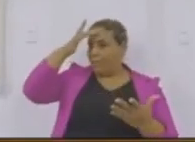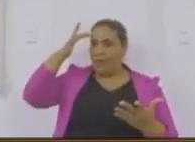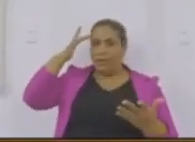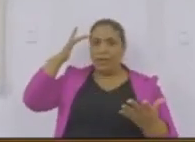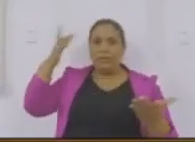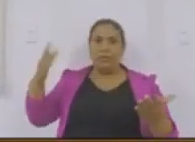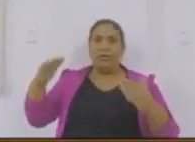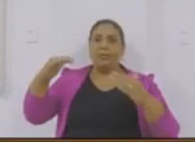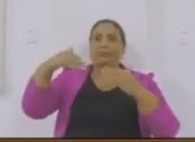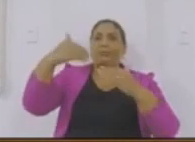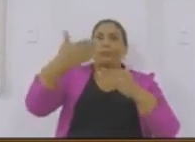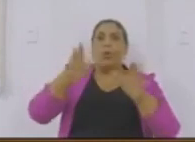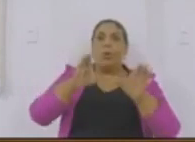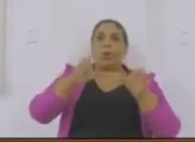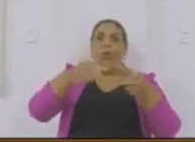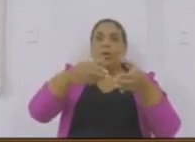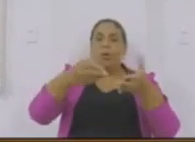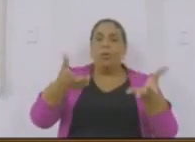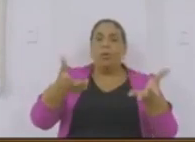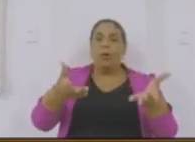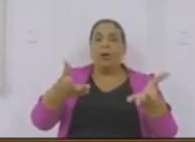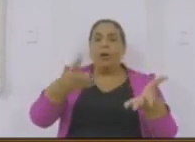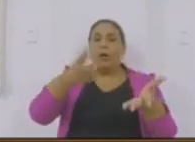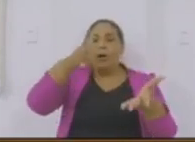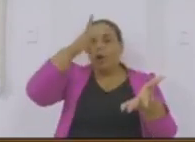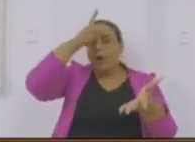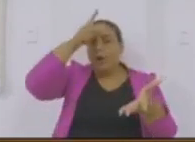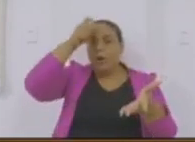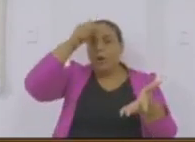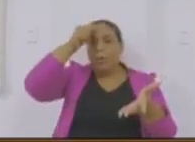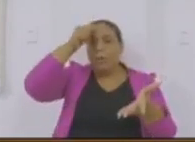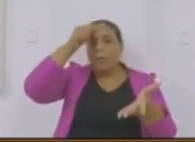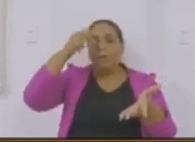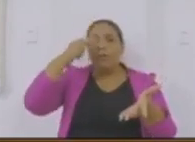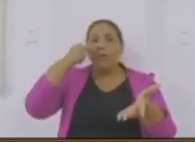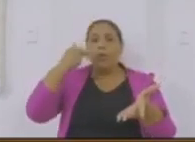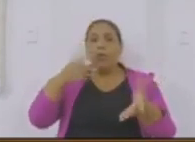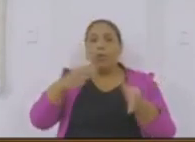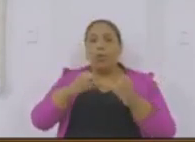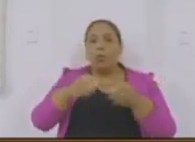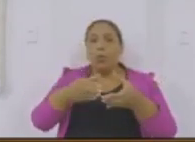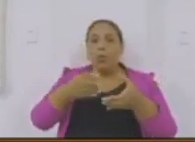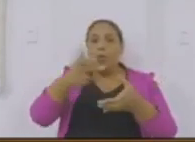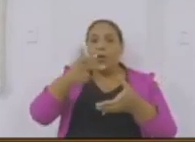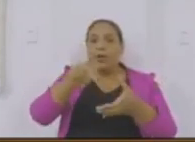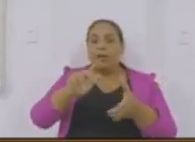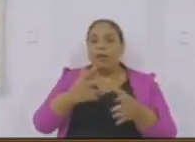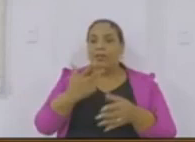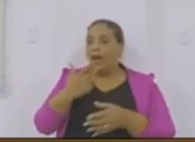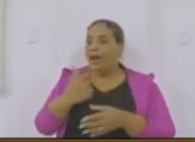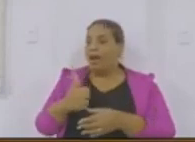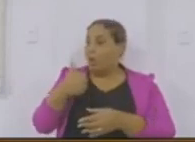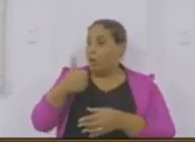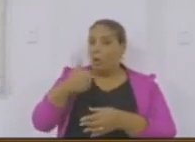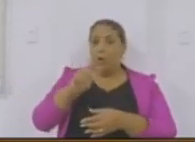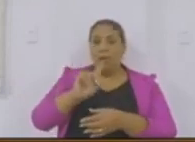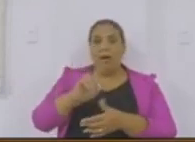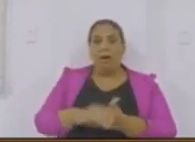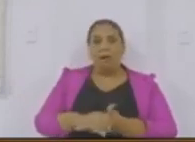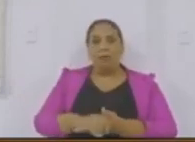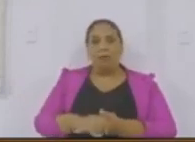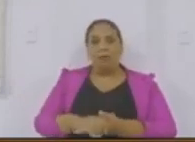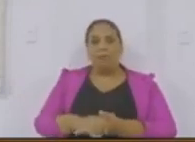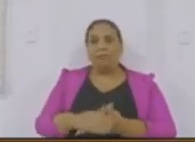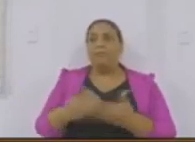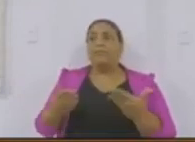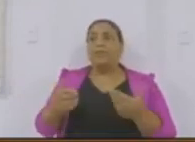do lado de Rodrigo, vai lá, curte e comenta. Mas na hora que eu faço aqui de Constitutiva, não curte nem comenta. Fazer o quê? Obrigado pela